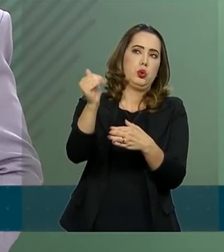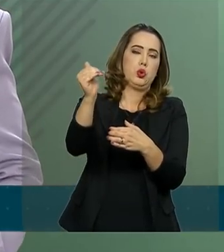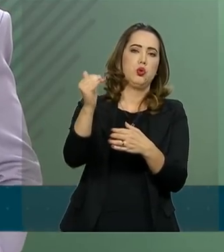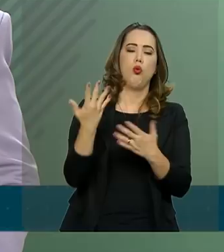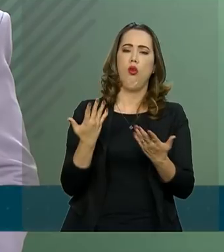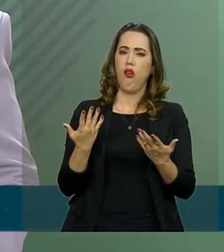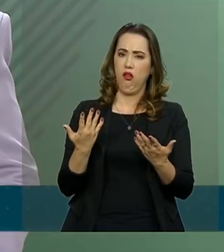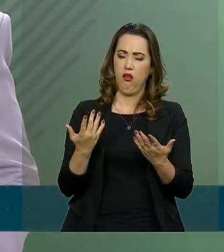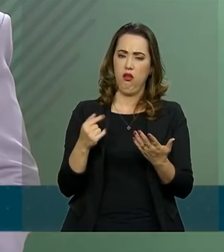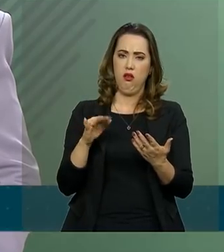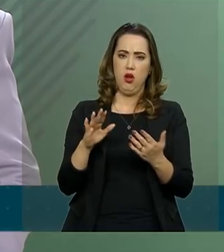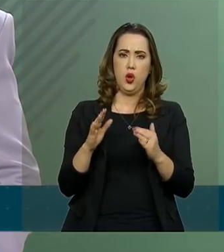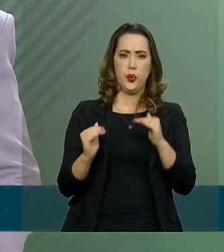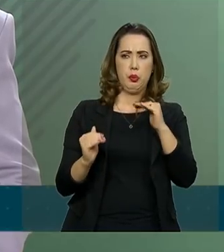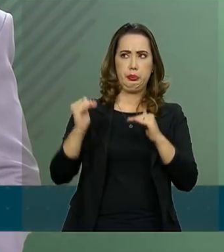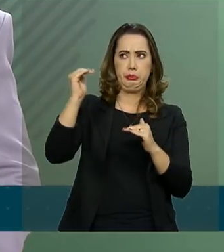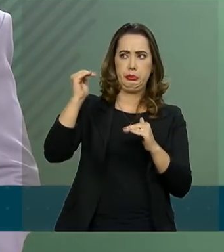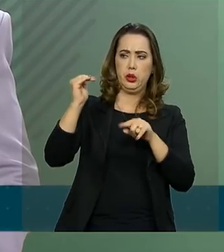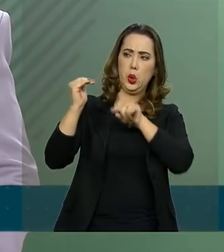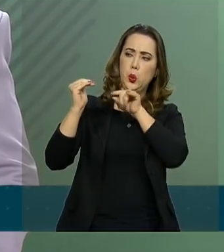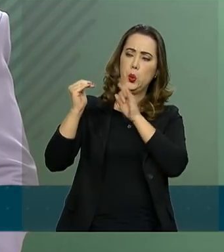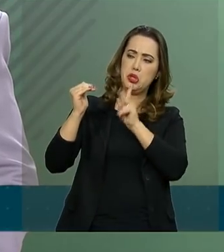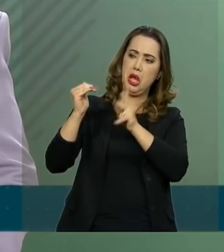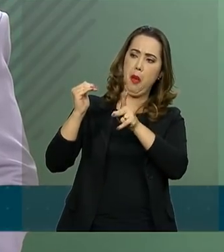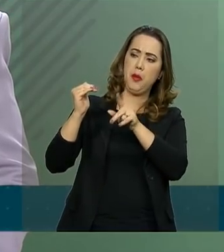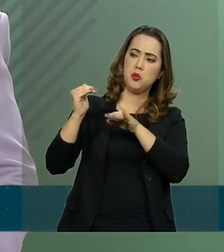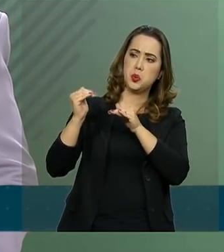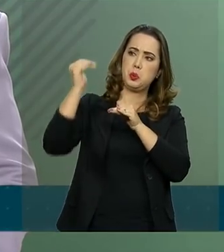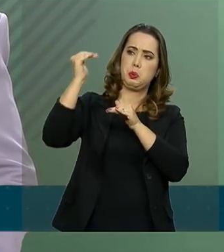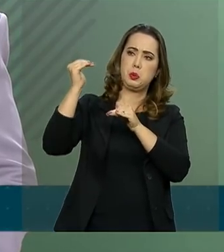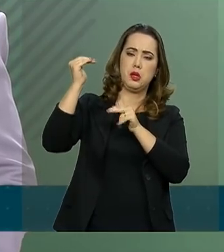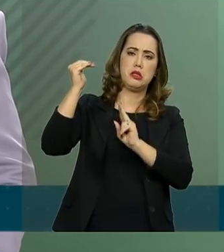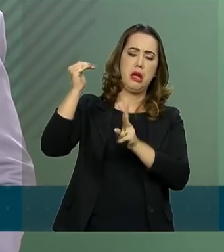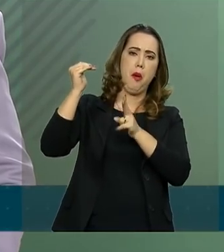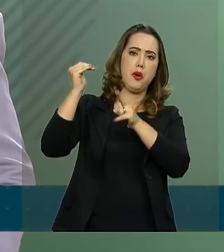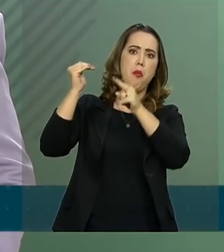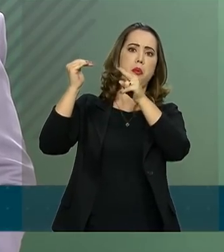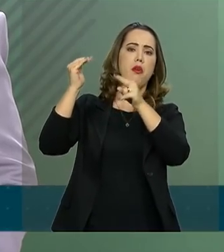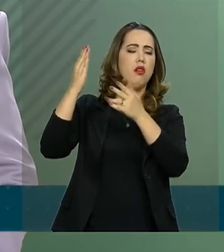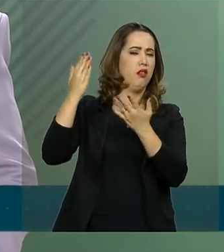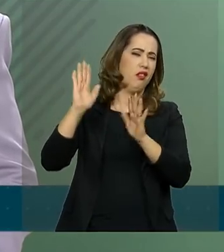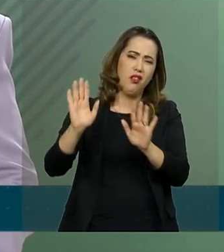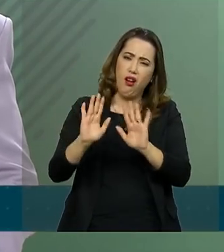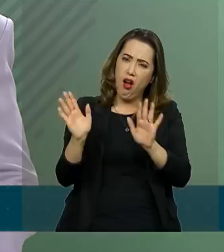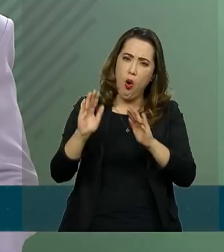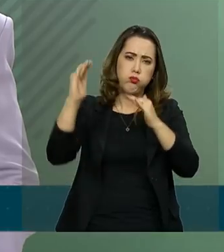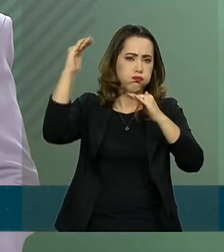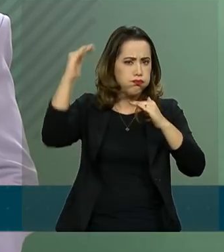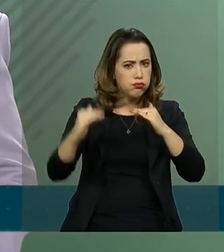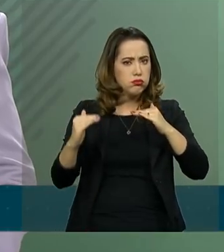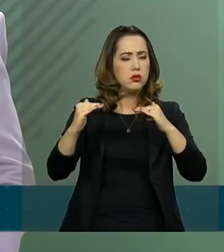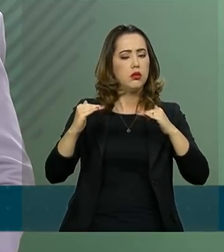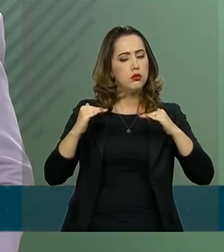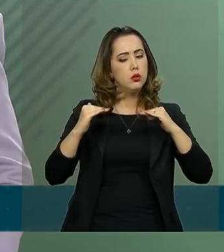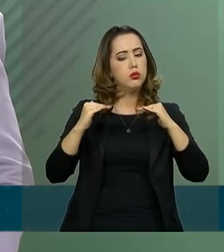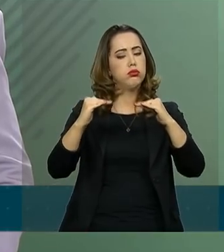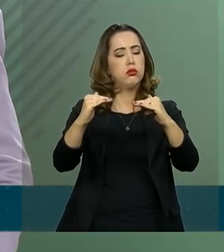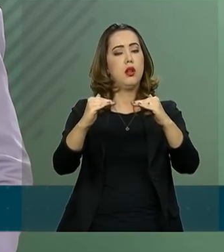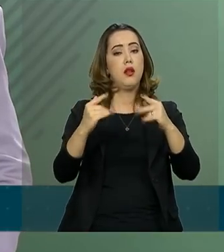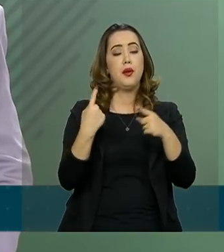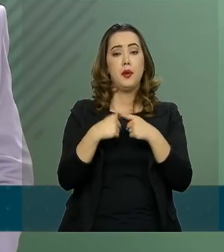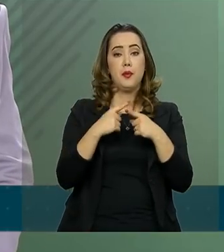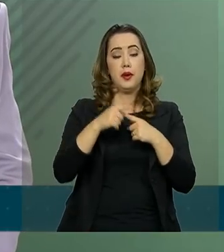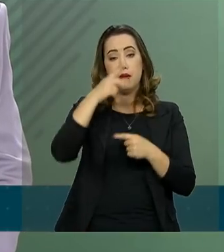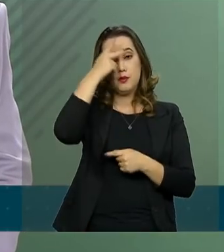aspas, privilégios. E as categorias entendem isso, a sociedade entende isso. Vem à rua, inclusive, para